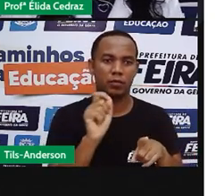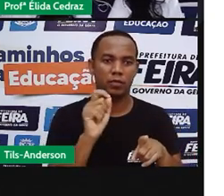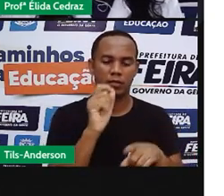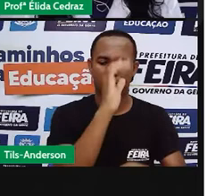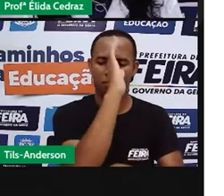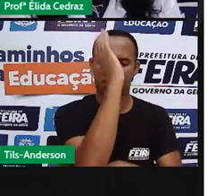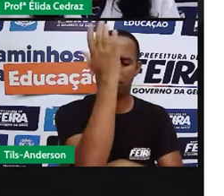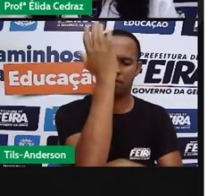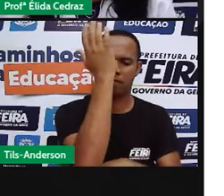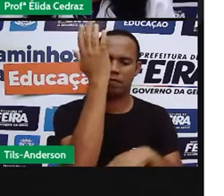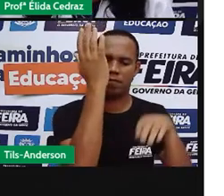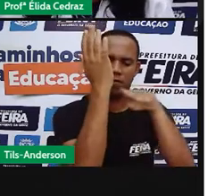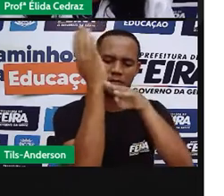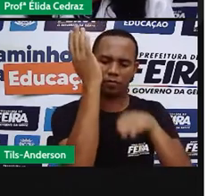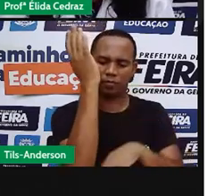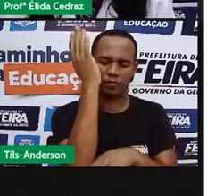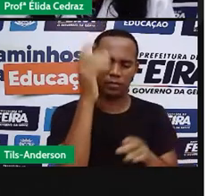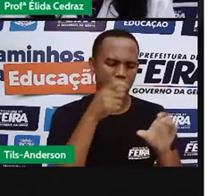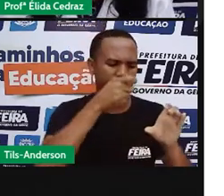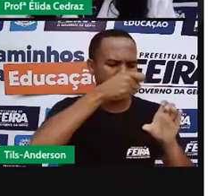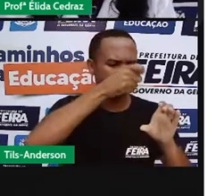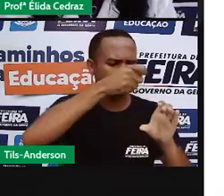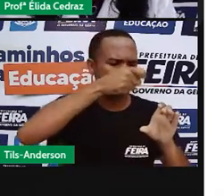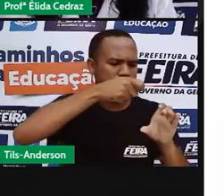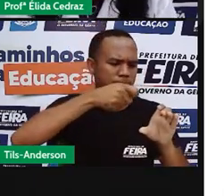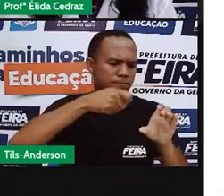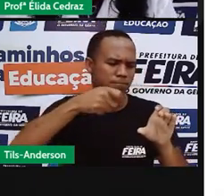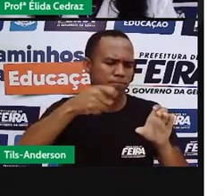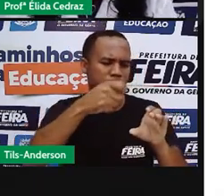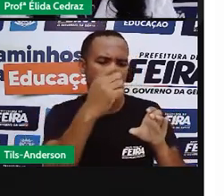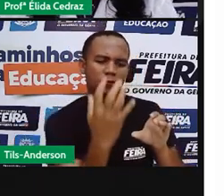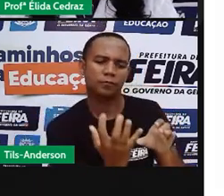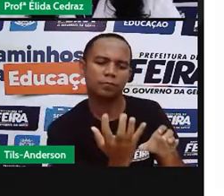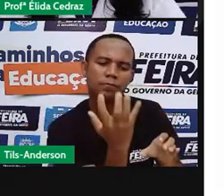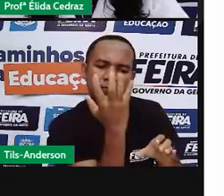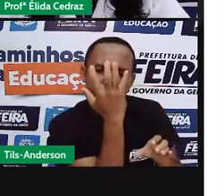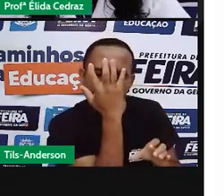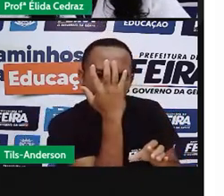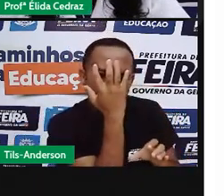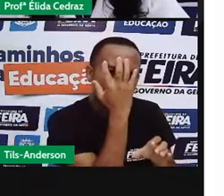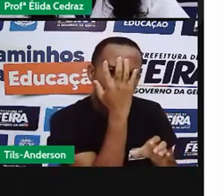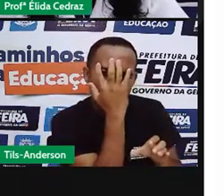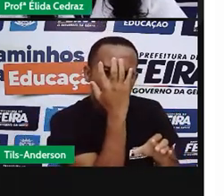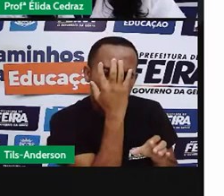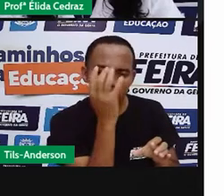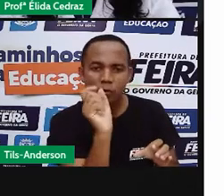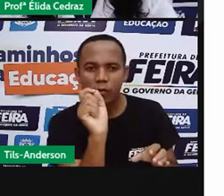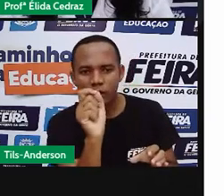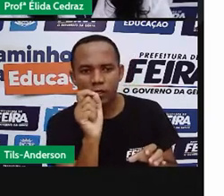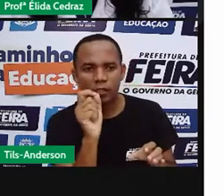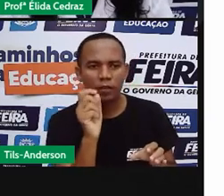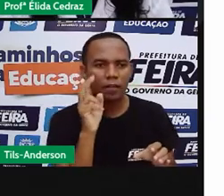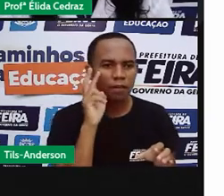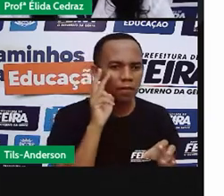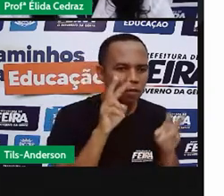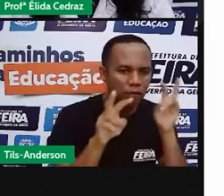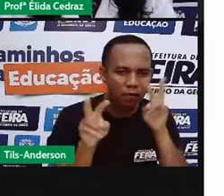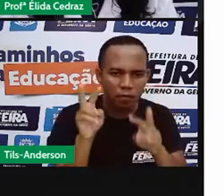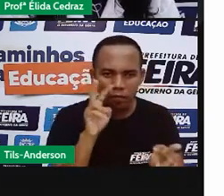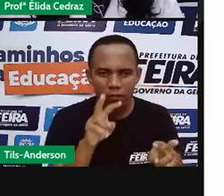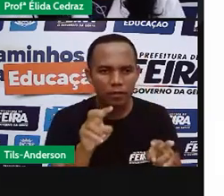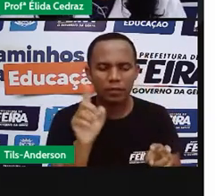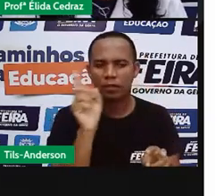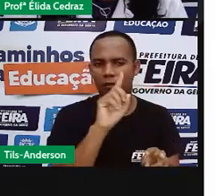madeira. E uma curiosidade, as máscaras não são feitas para que todos vejam a produção.